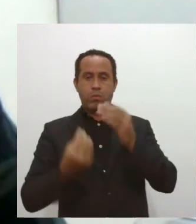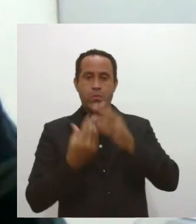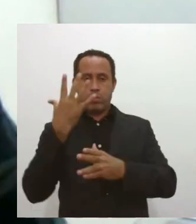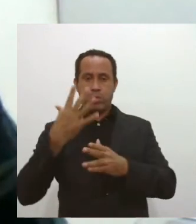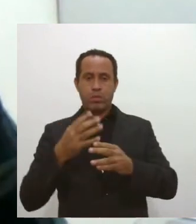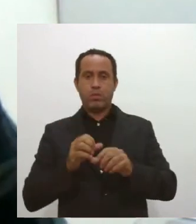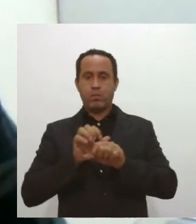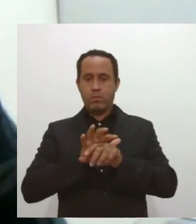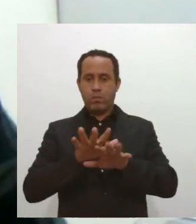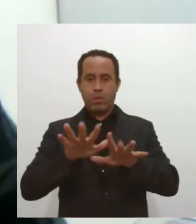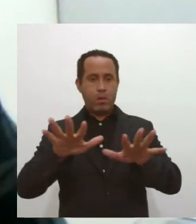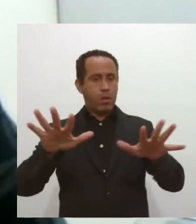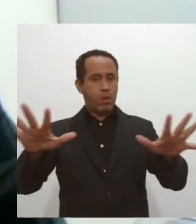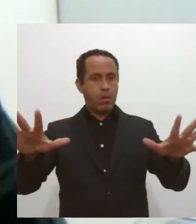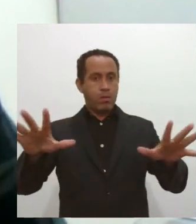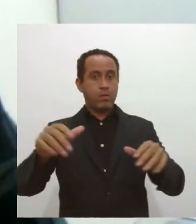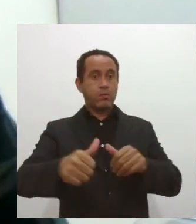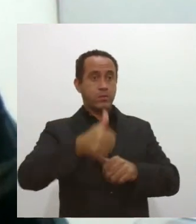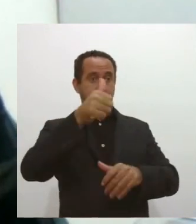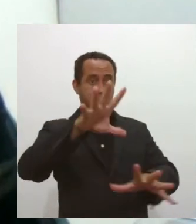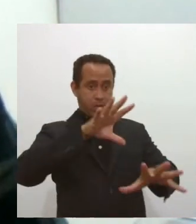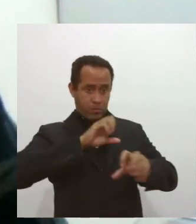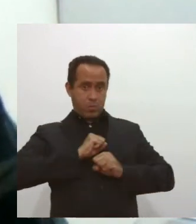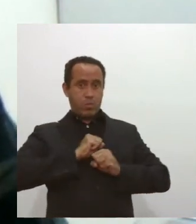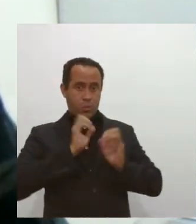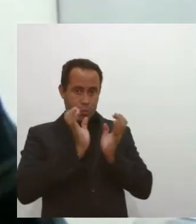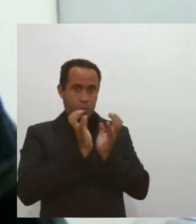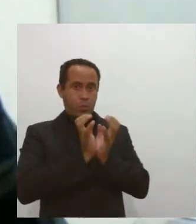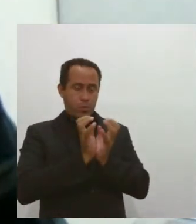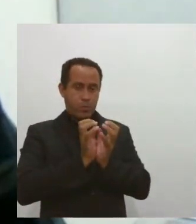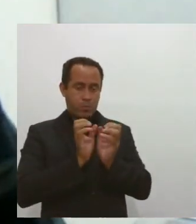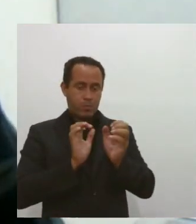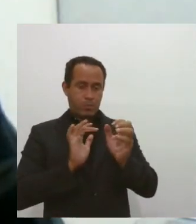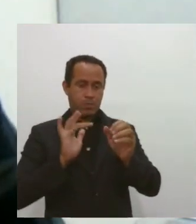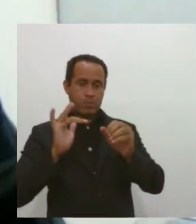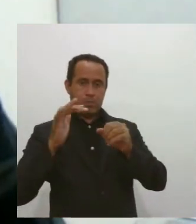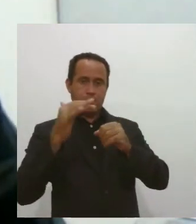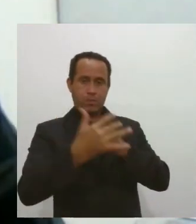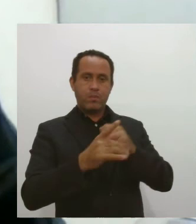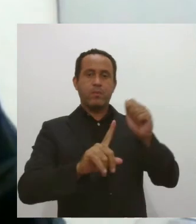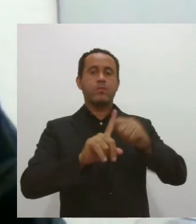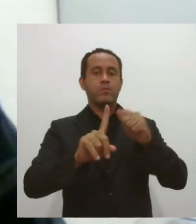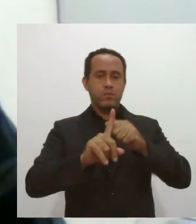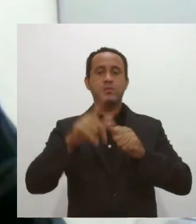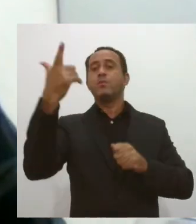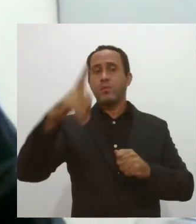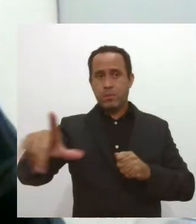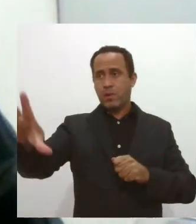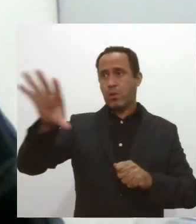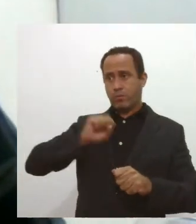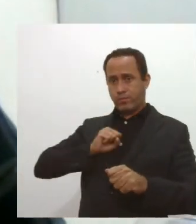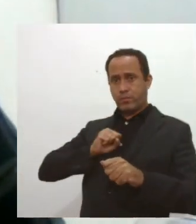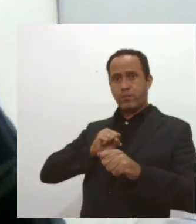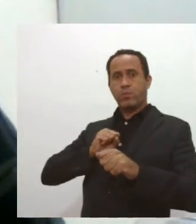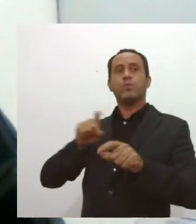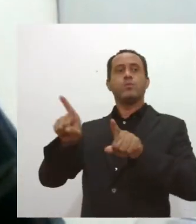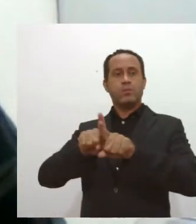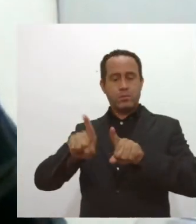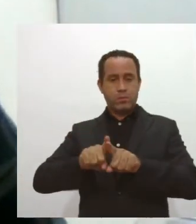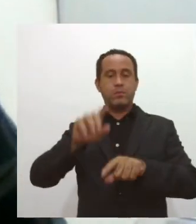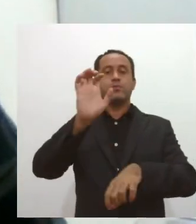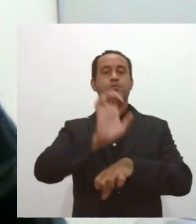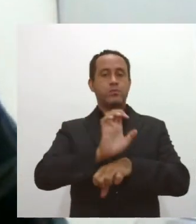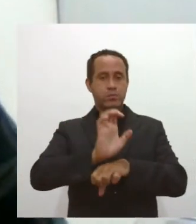quando você se infecta com a linhagem, e aí você passa três meses, você pode se infectar com outra linhagem. Aqui no estado de